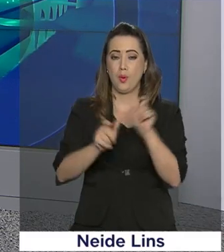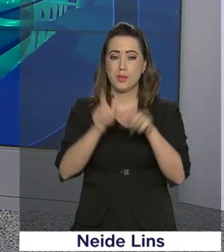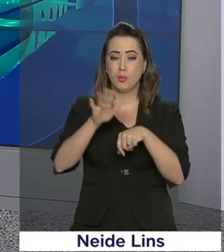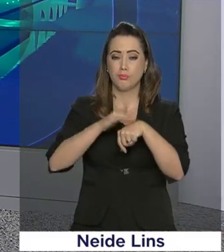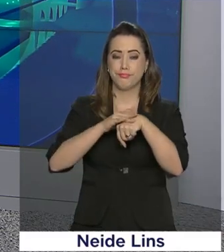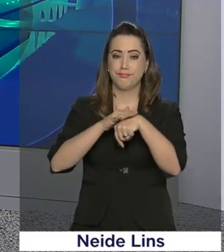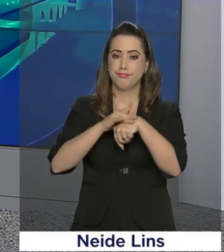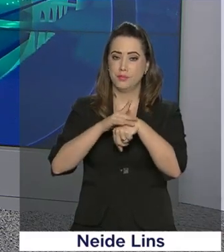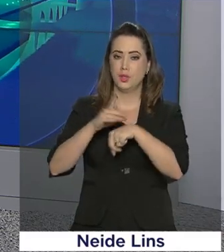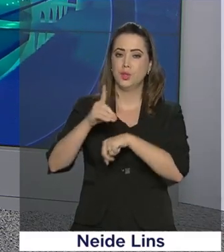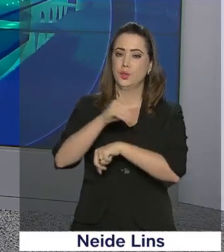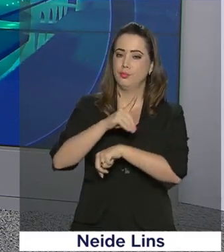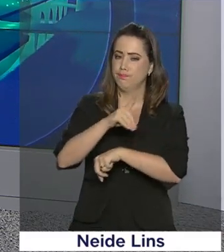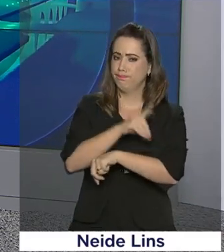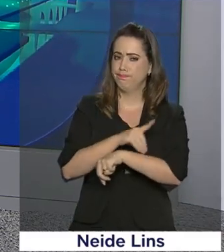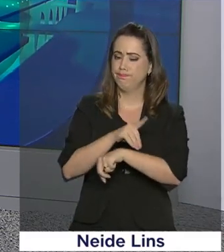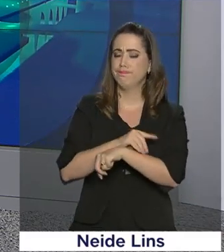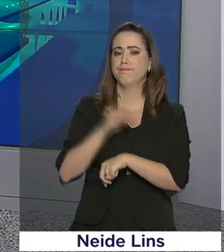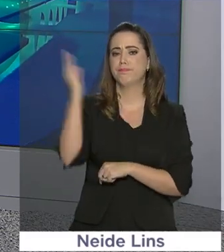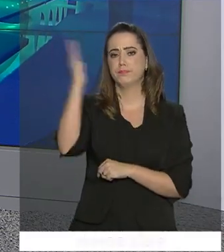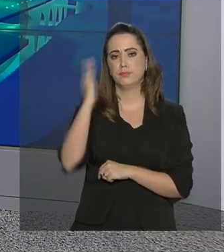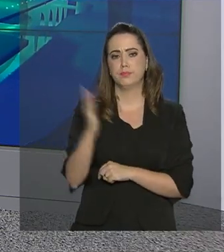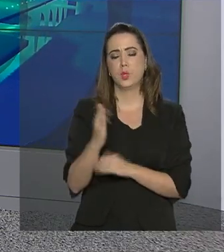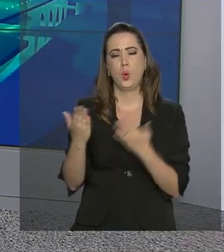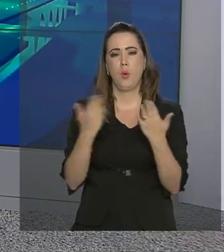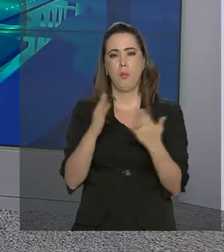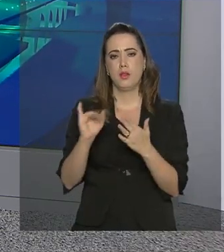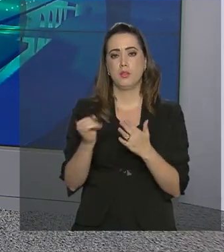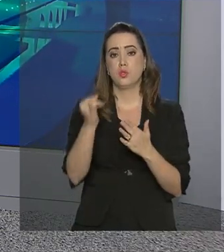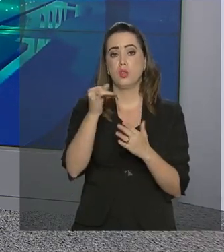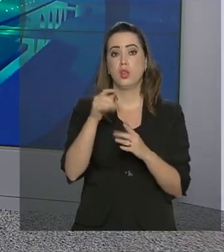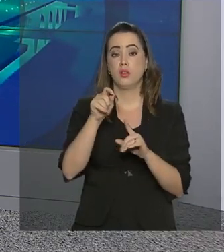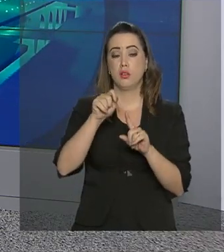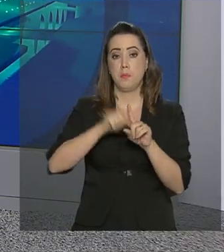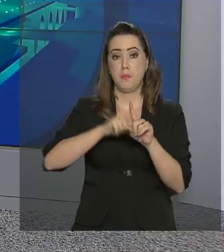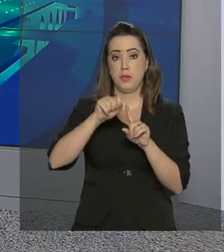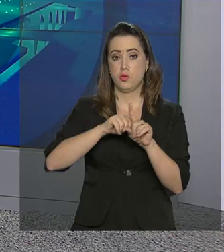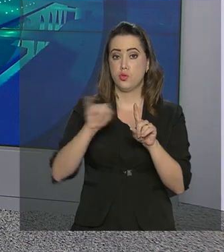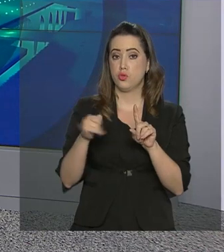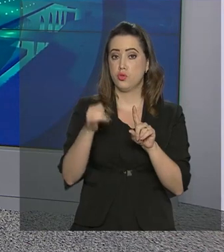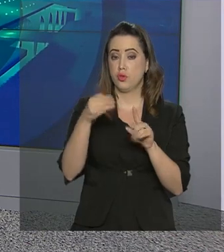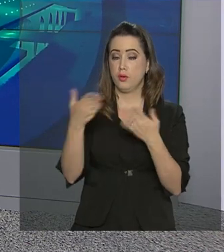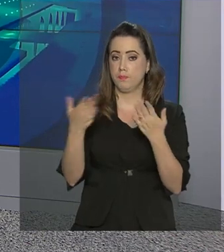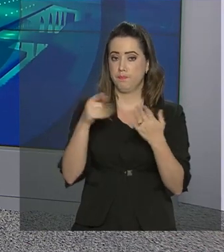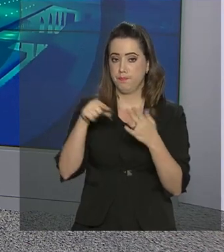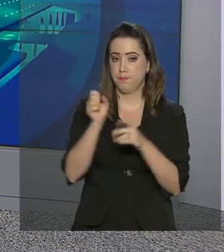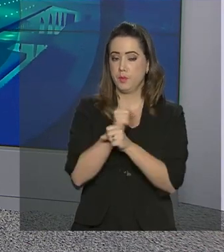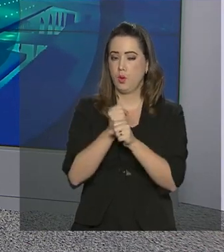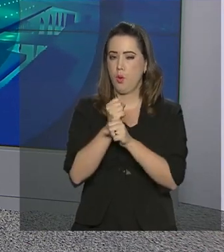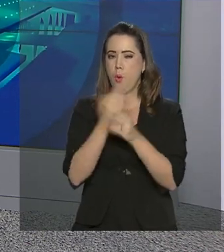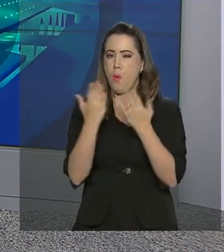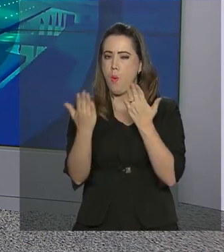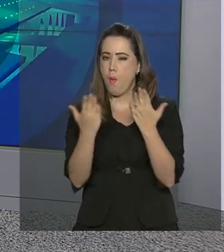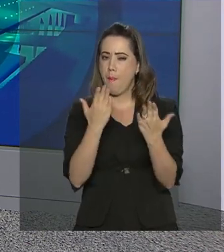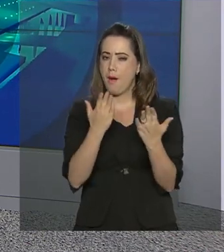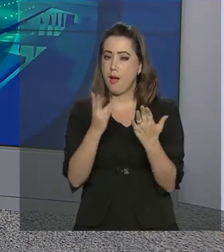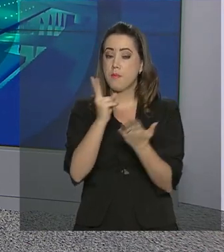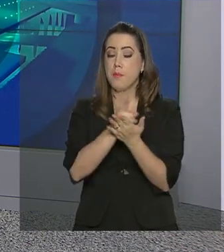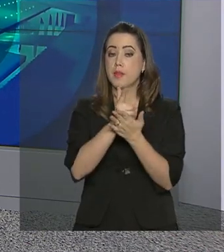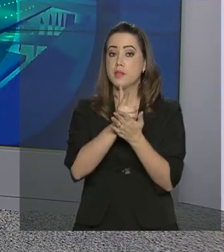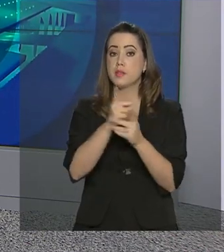o número de casos prováveis de dengue no Brasil em janeiro deste ano. A comparação é feita em relação ao mesmo período de